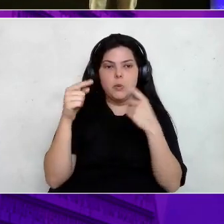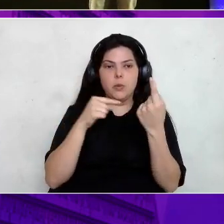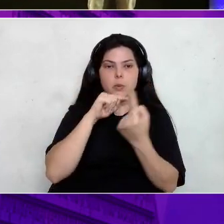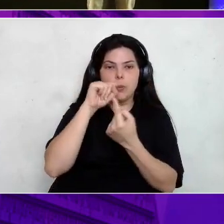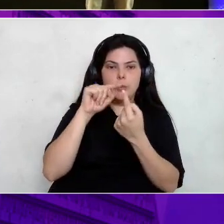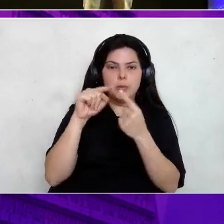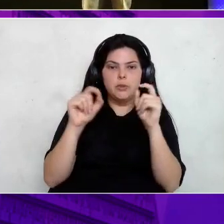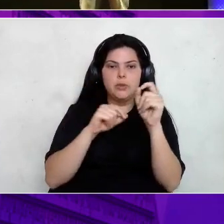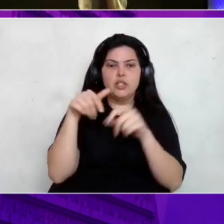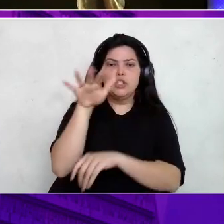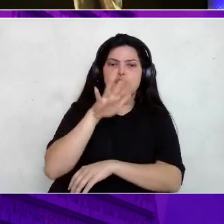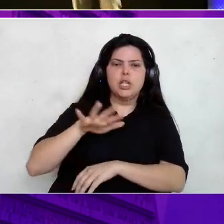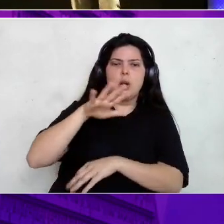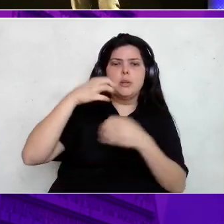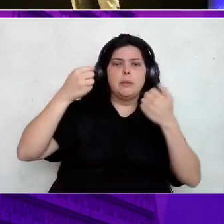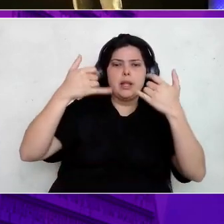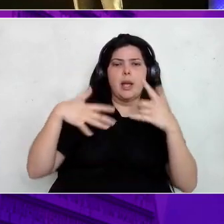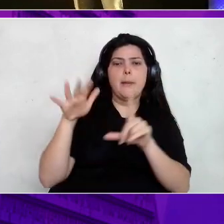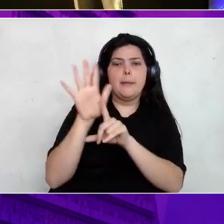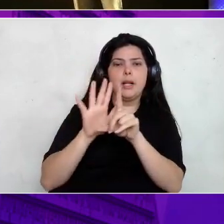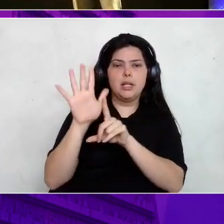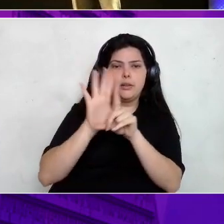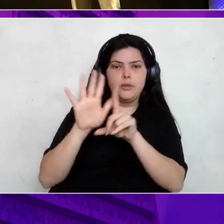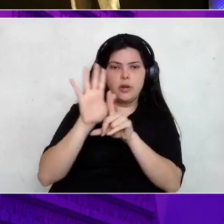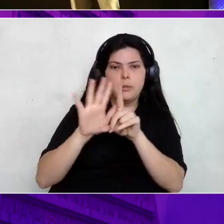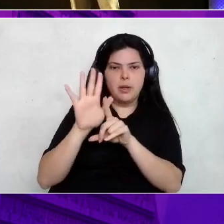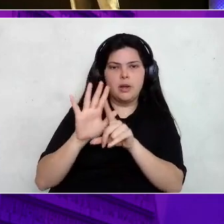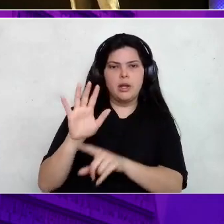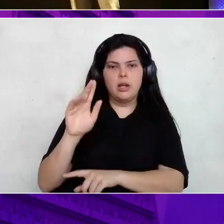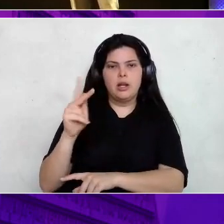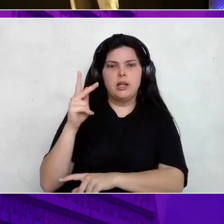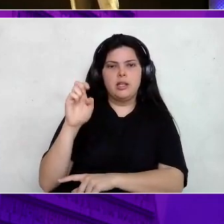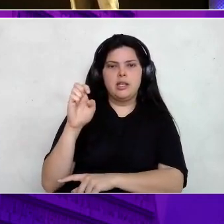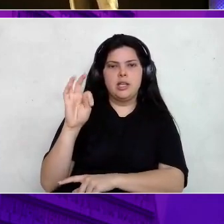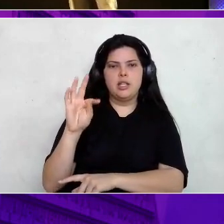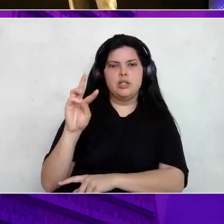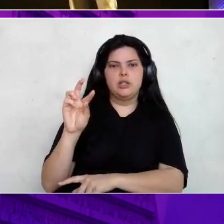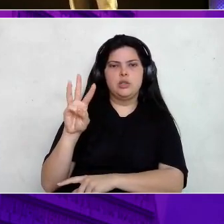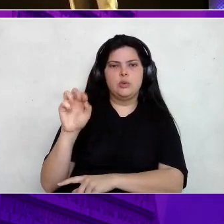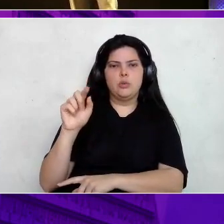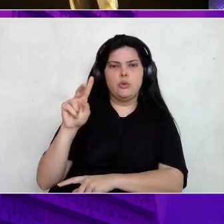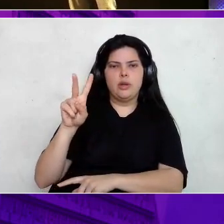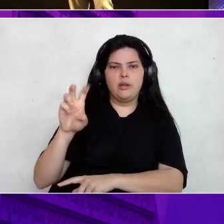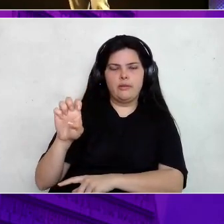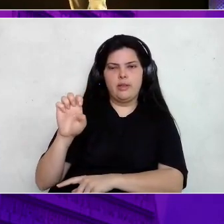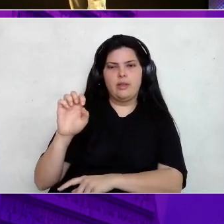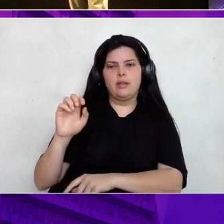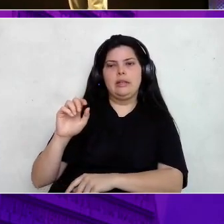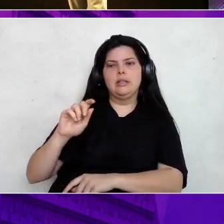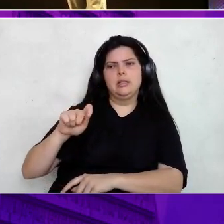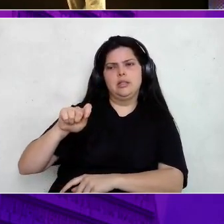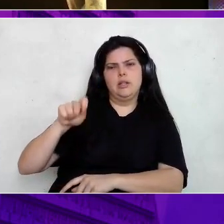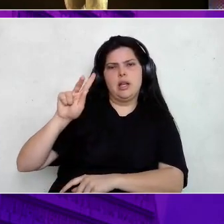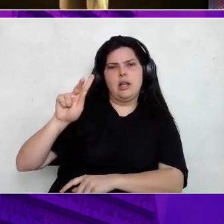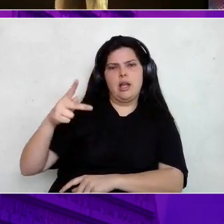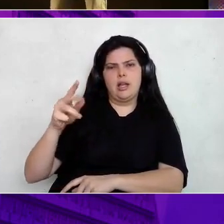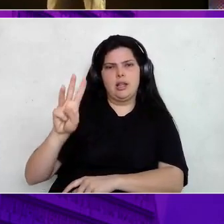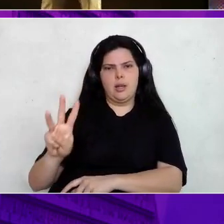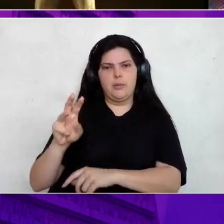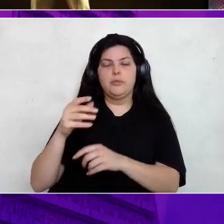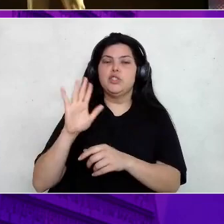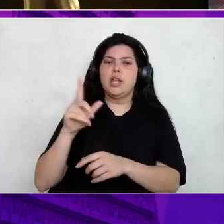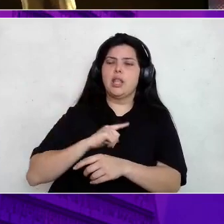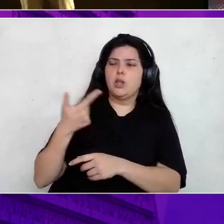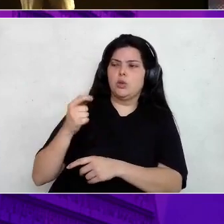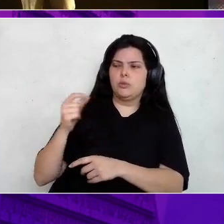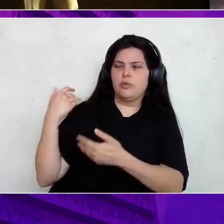sobre essa plataforma que é o HeatWave, né? Uma nova plataforma que, na verdade, desde 2020 que ela já existe, mas ela vem evoluindo muito rápido, então,